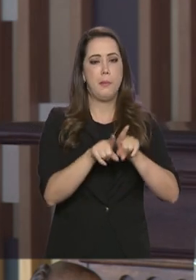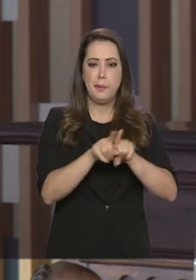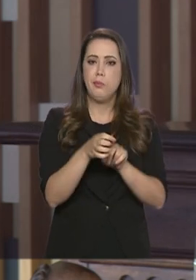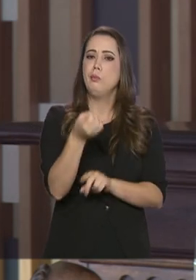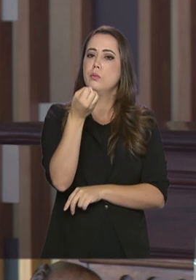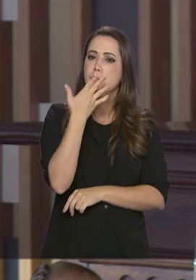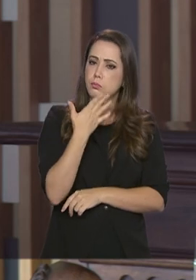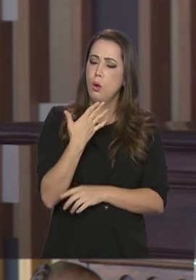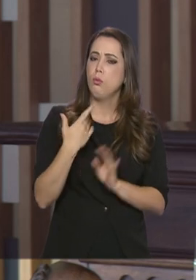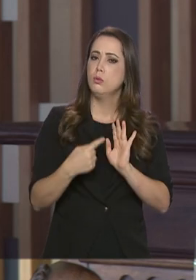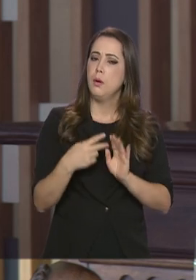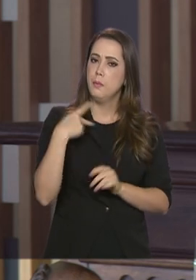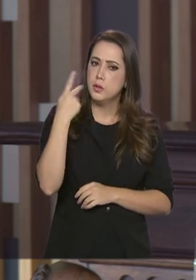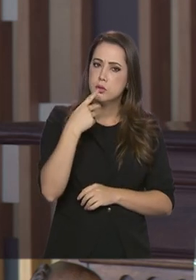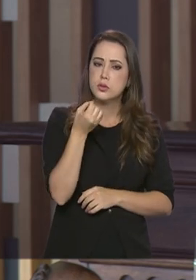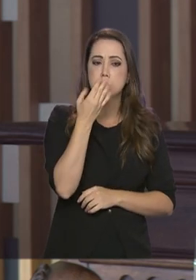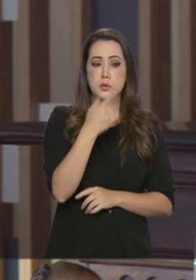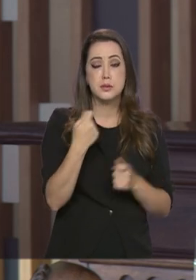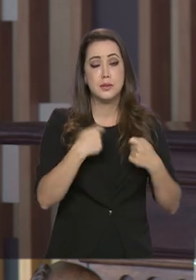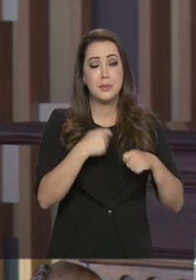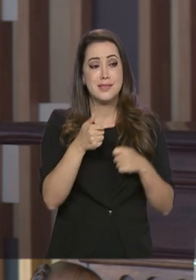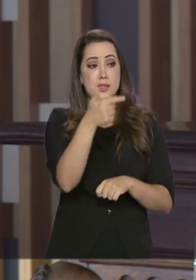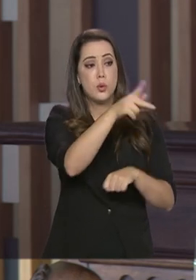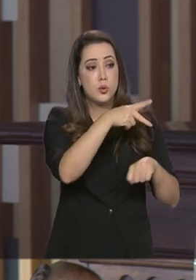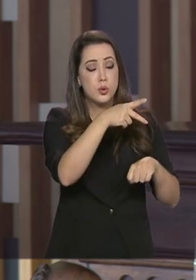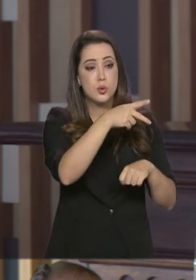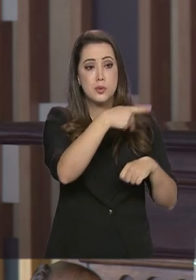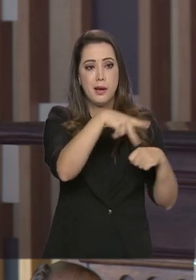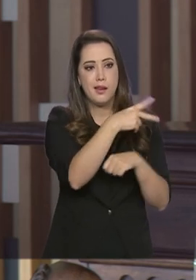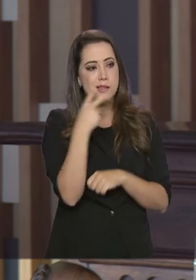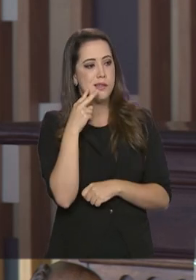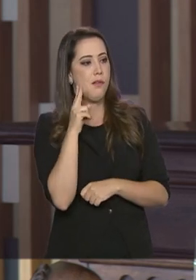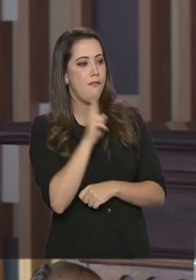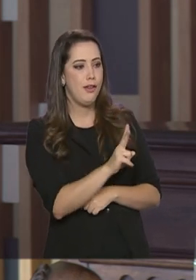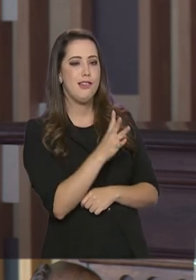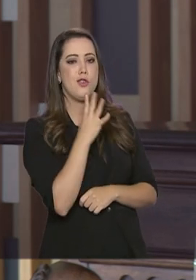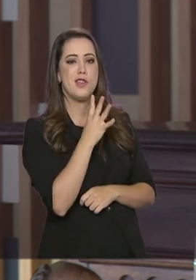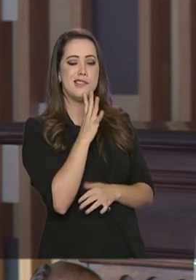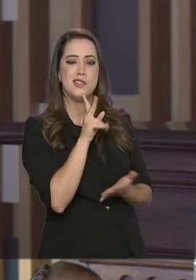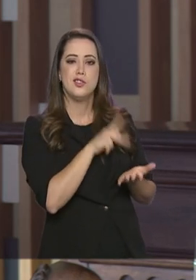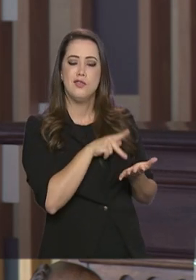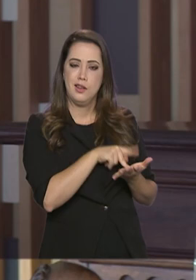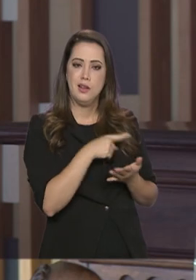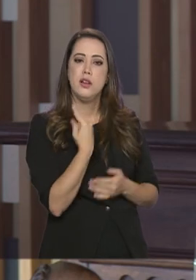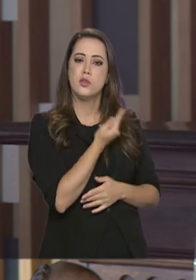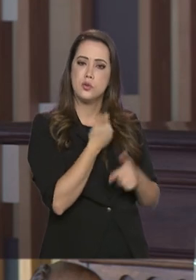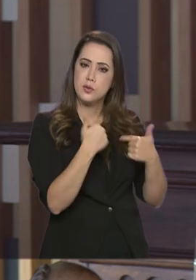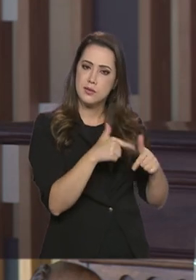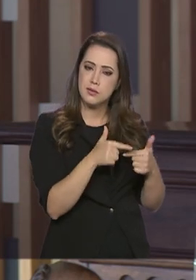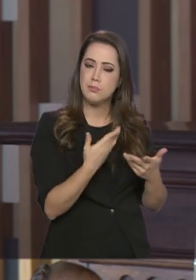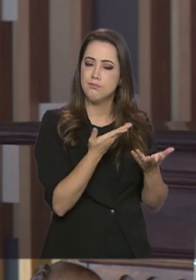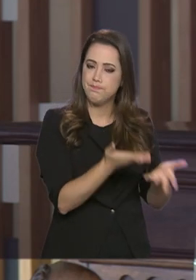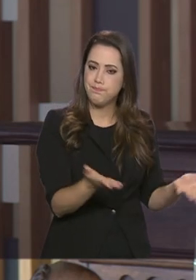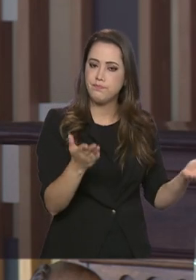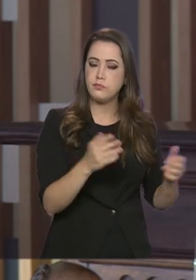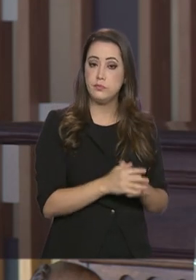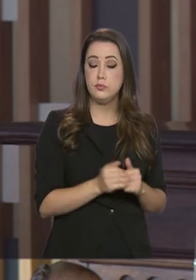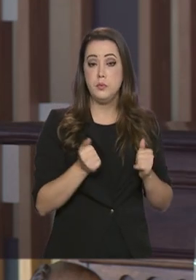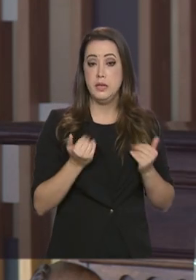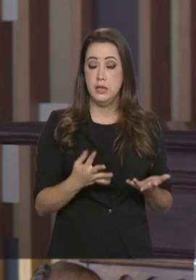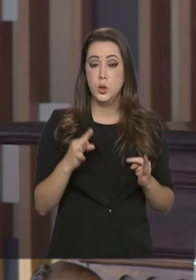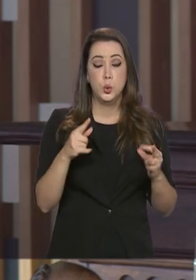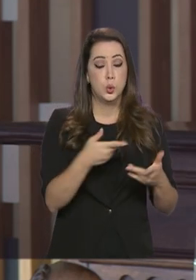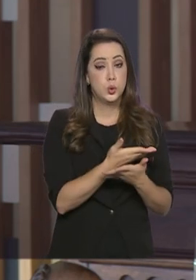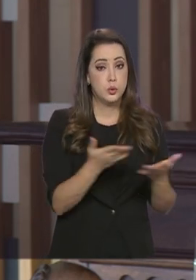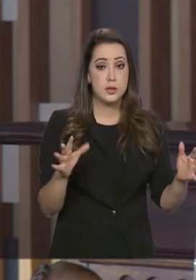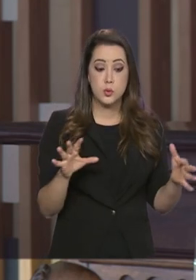às pessoas no exterior. Então, isso faz parte também dessa nossa presença. De modo que, acho